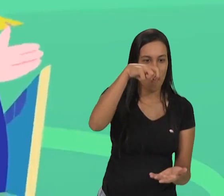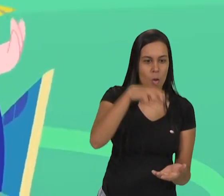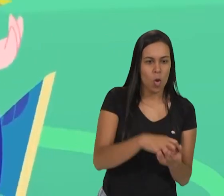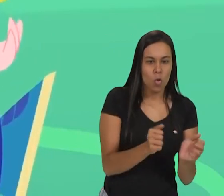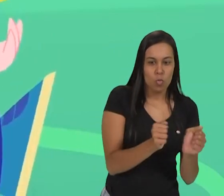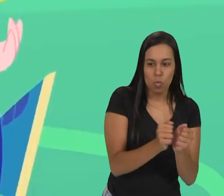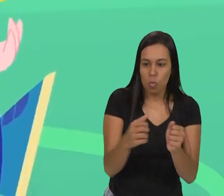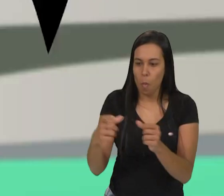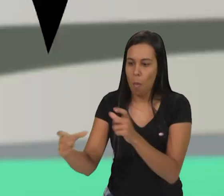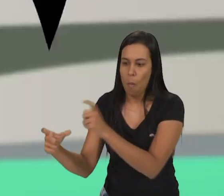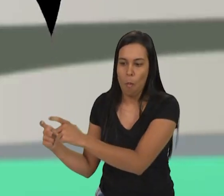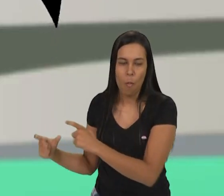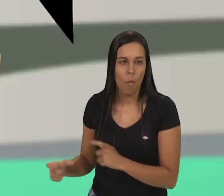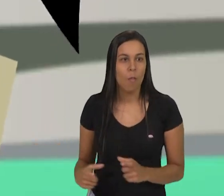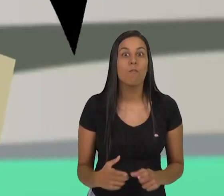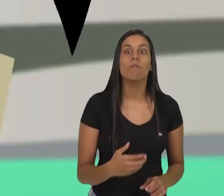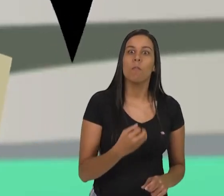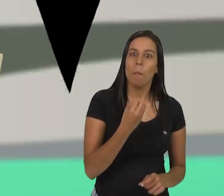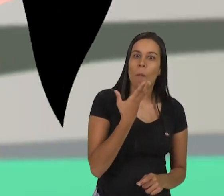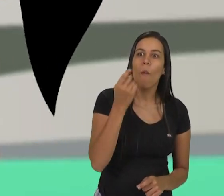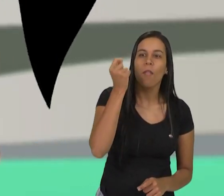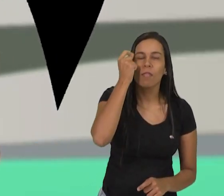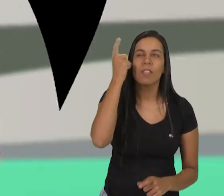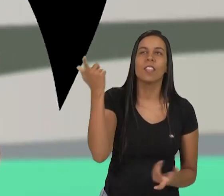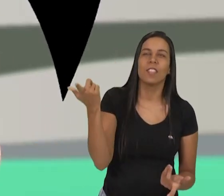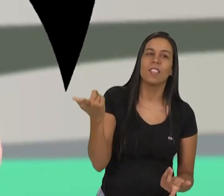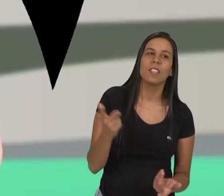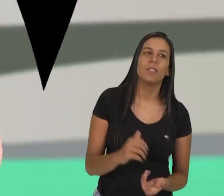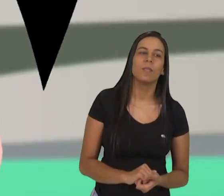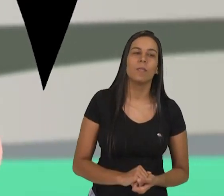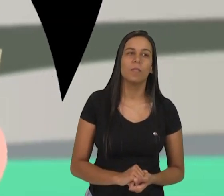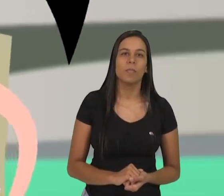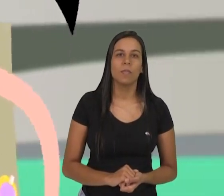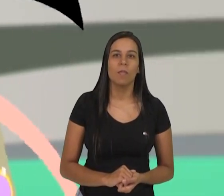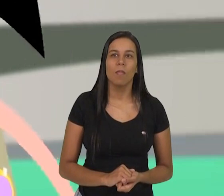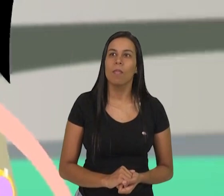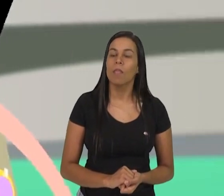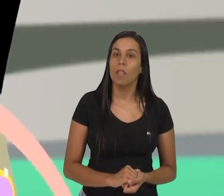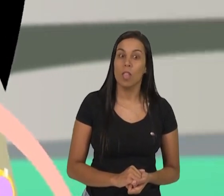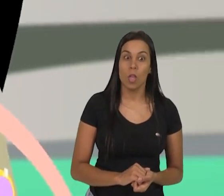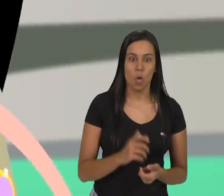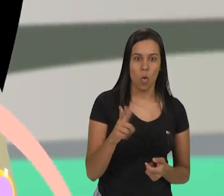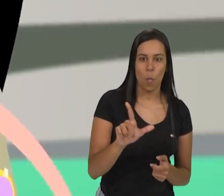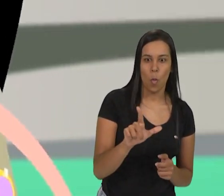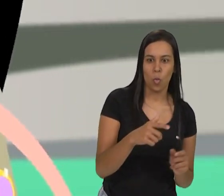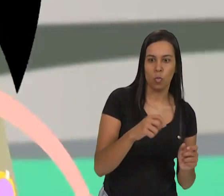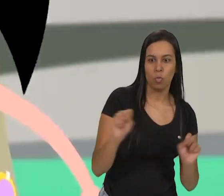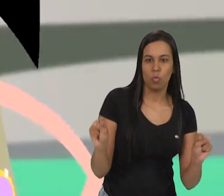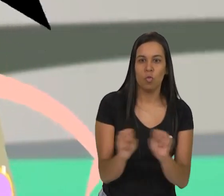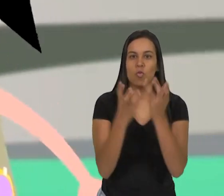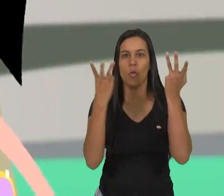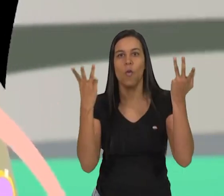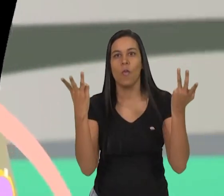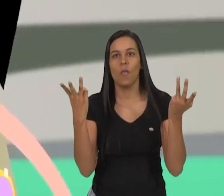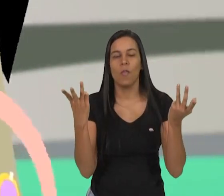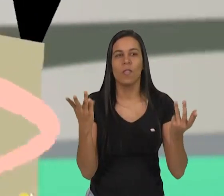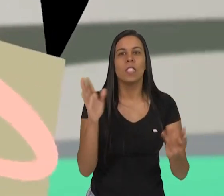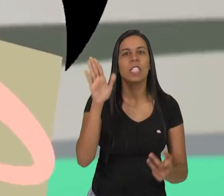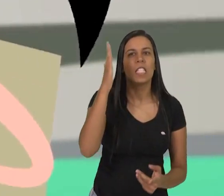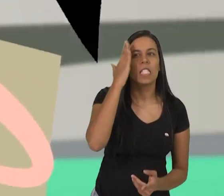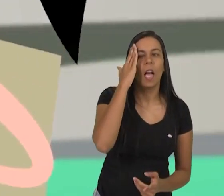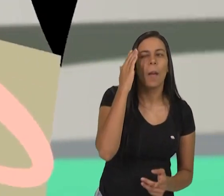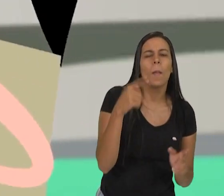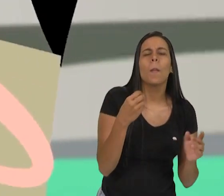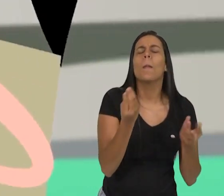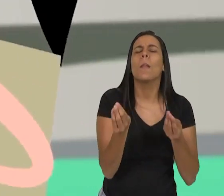entre as crateras? Boa ideia, Júpiter O vai ser parte do cenário do próximo show E eu